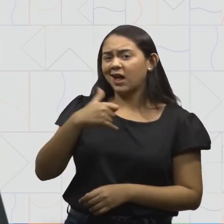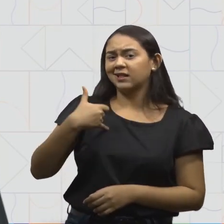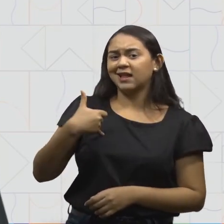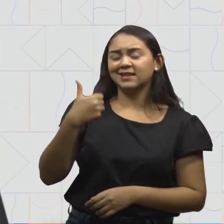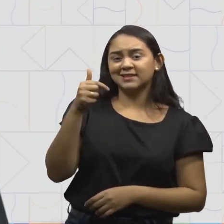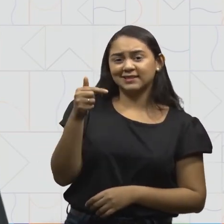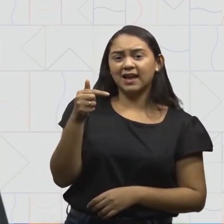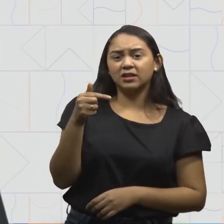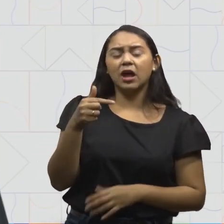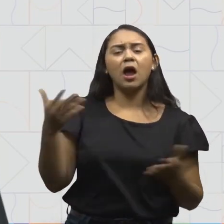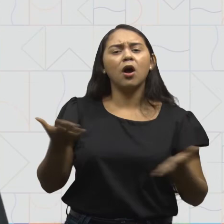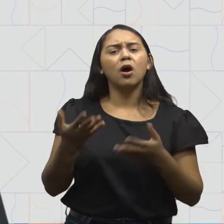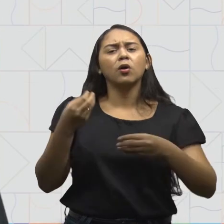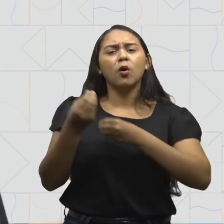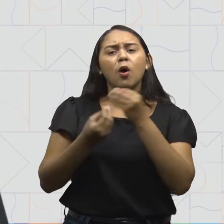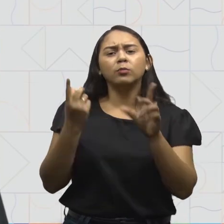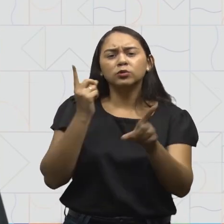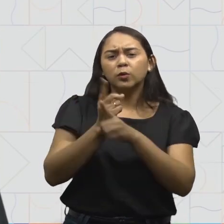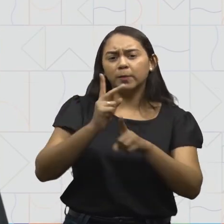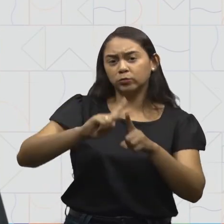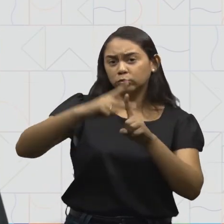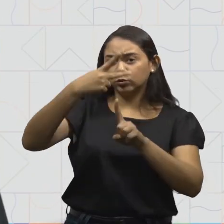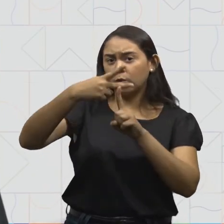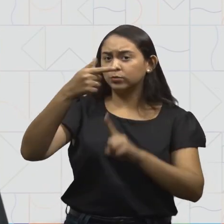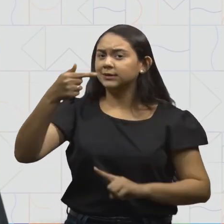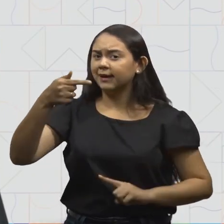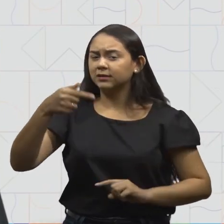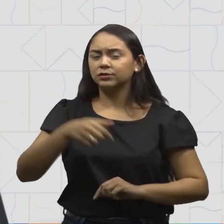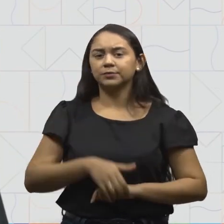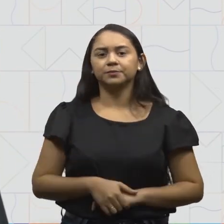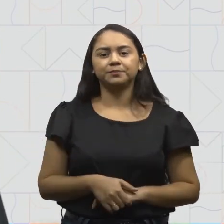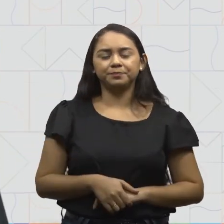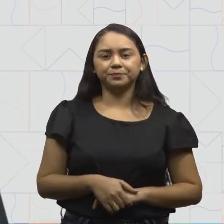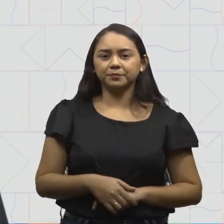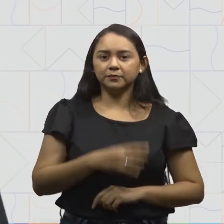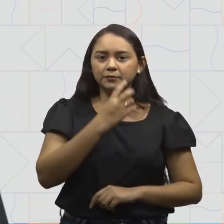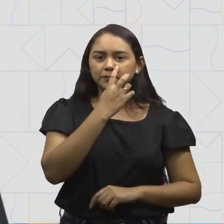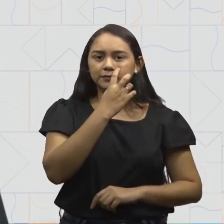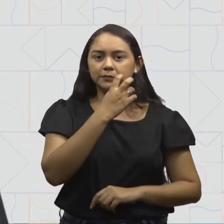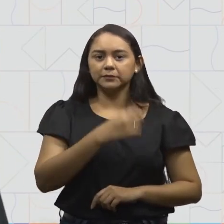Então, vamos lá descobrir quanto é o dobro de sete? Vamos lá.